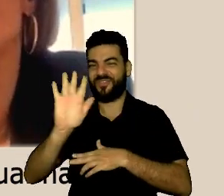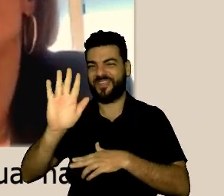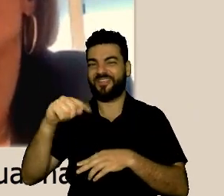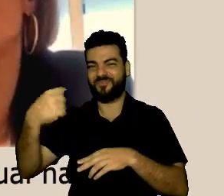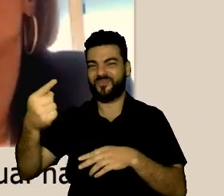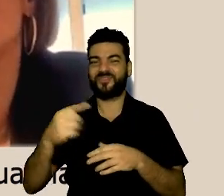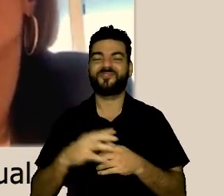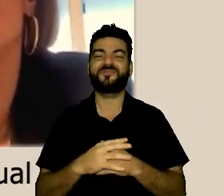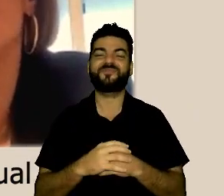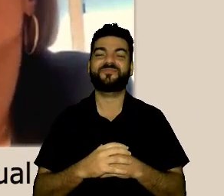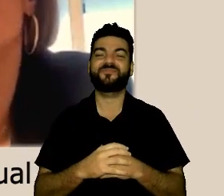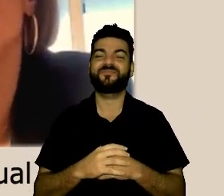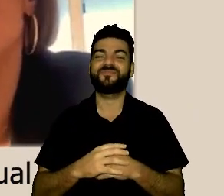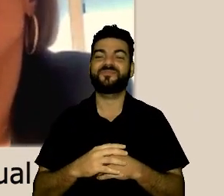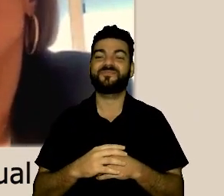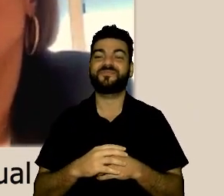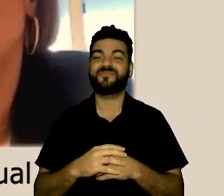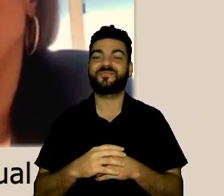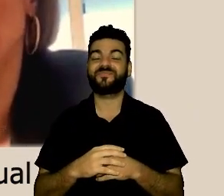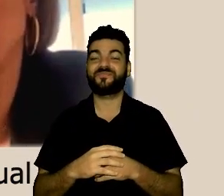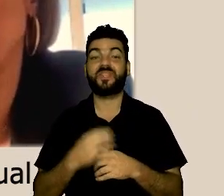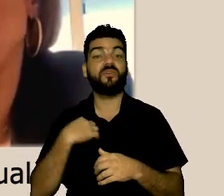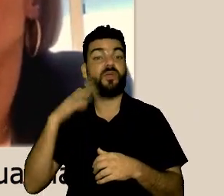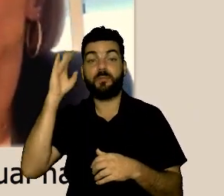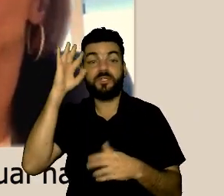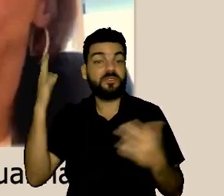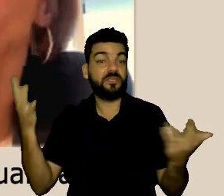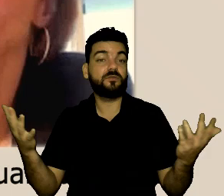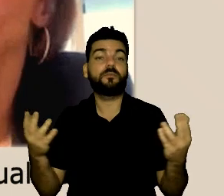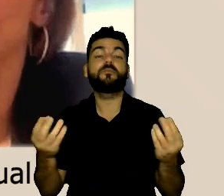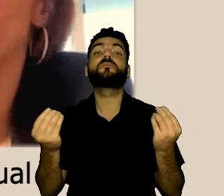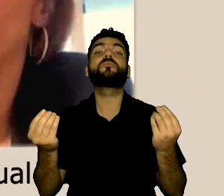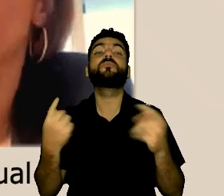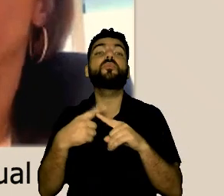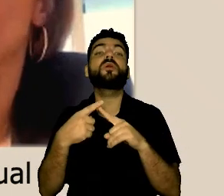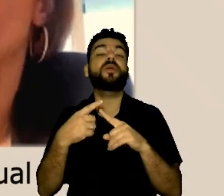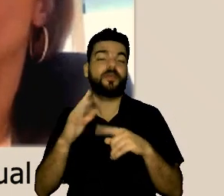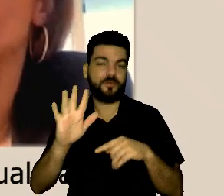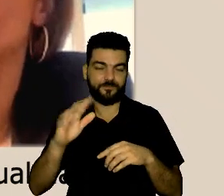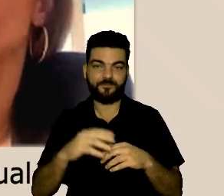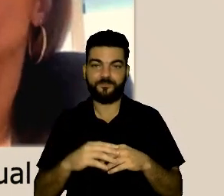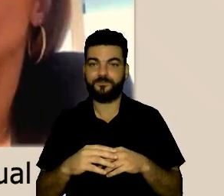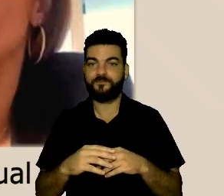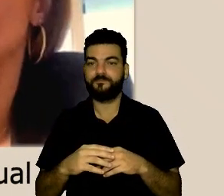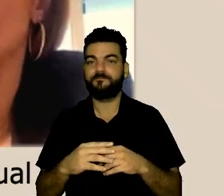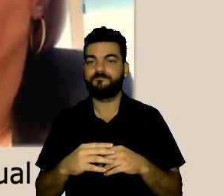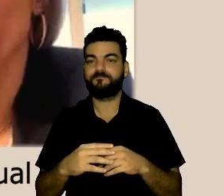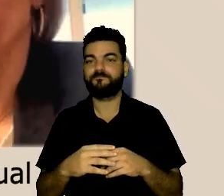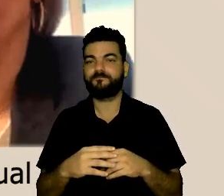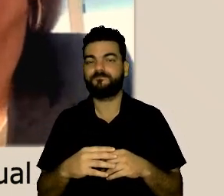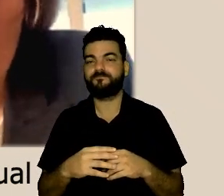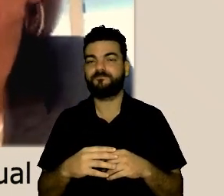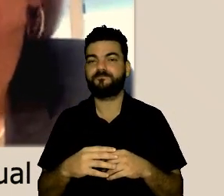isso, porque eu penso nisso, porque